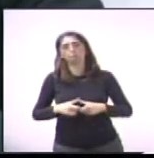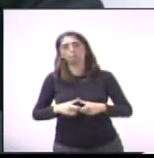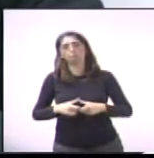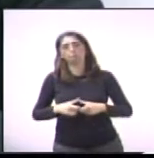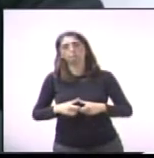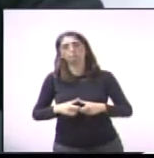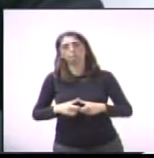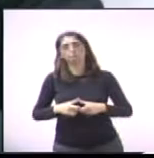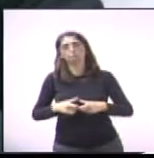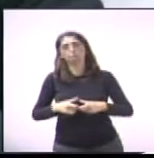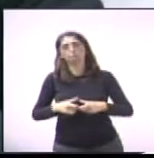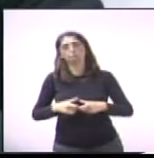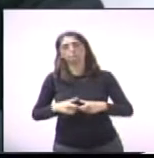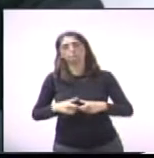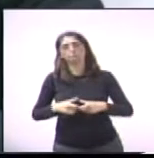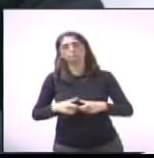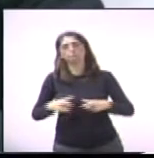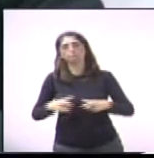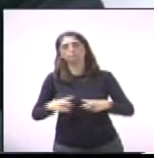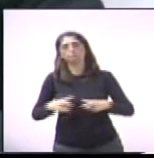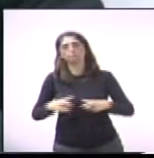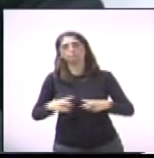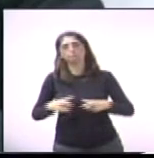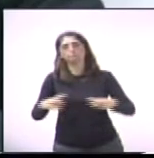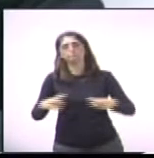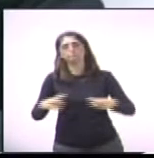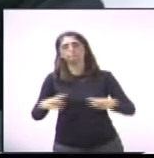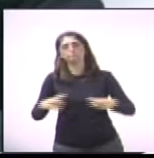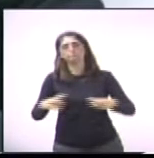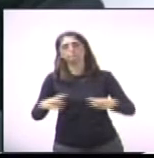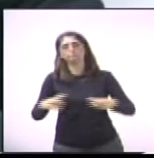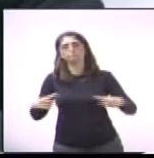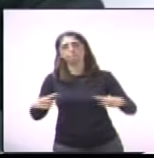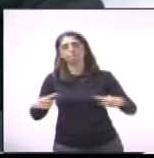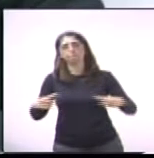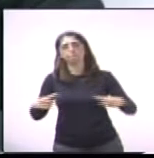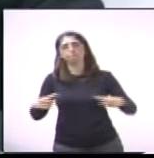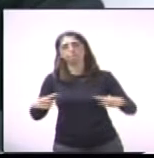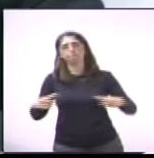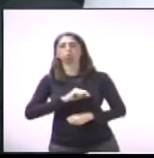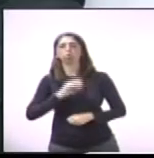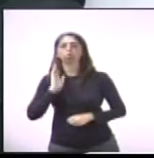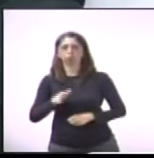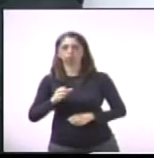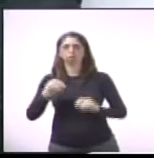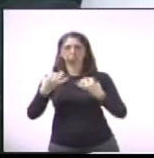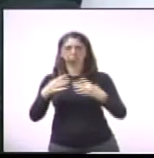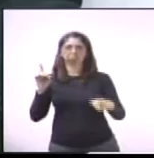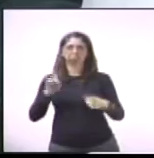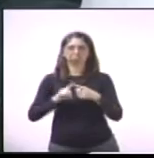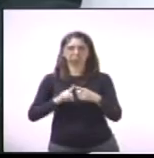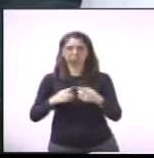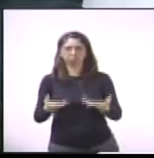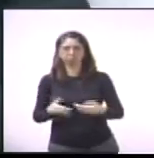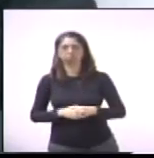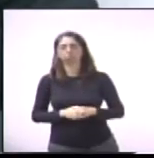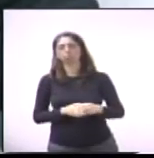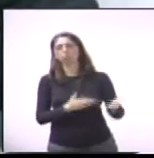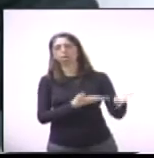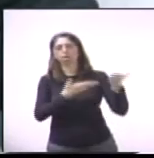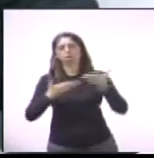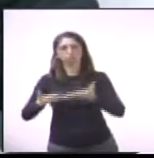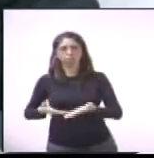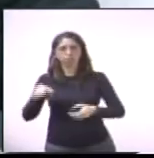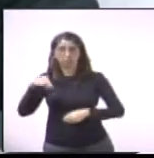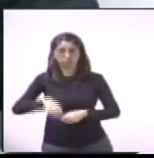parlamentares. Foi muito produtivo. O custódio pôde fazer uma síntese, um resumo completo, e trazer para a nossa cidade.